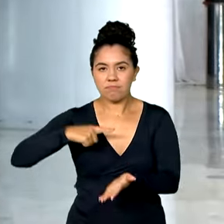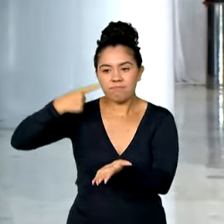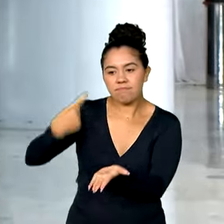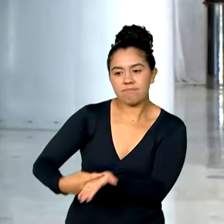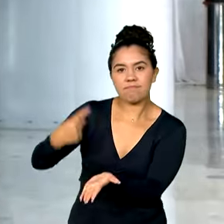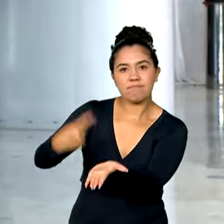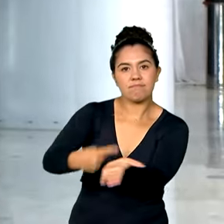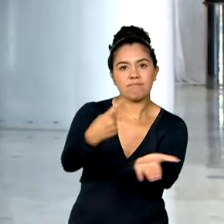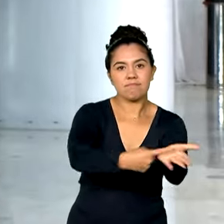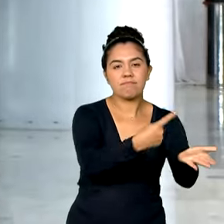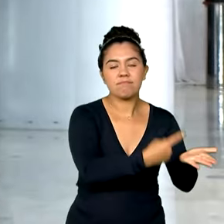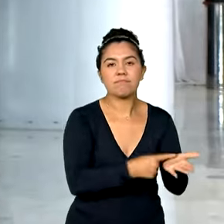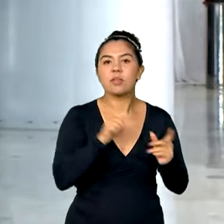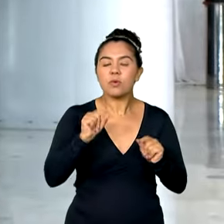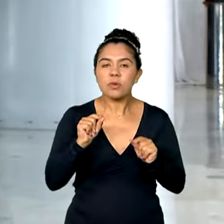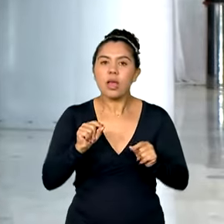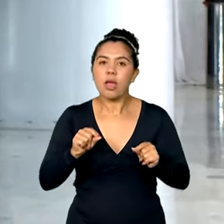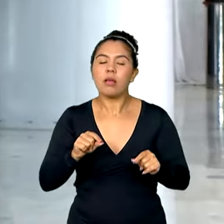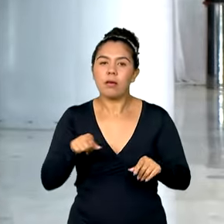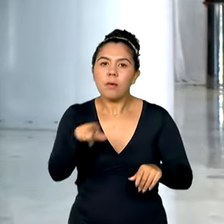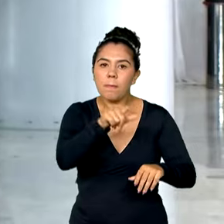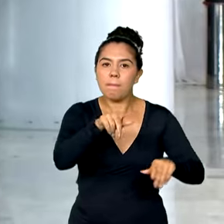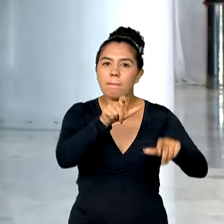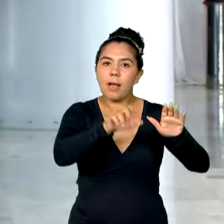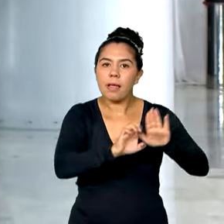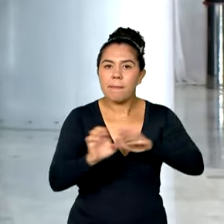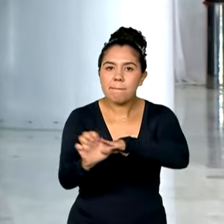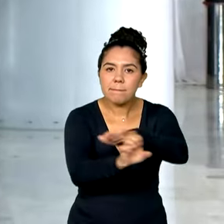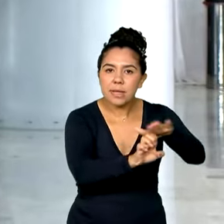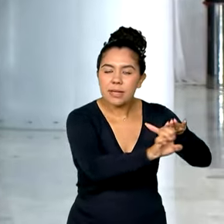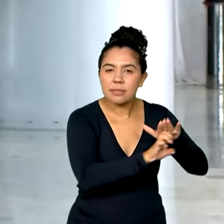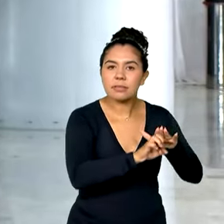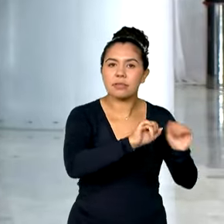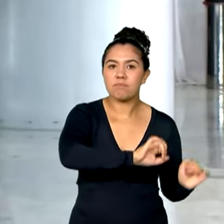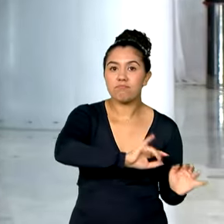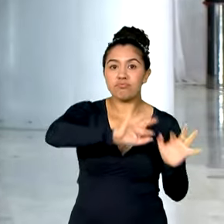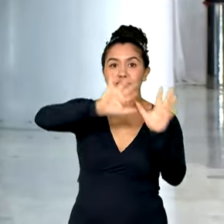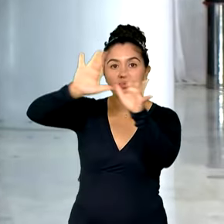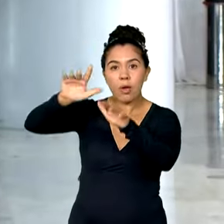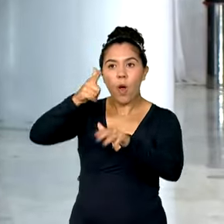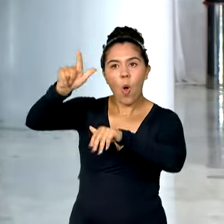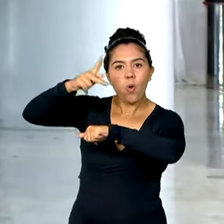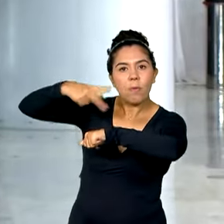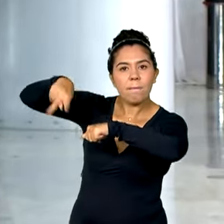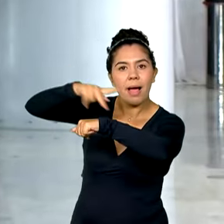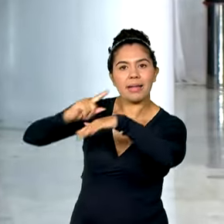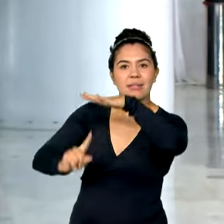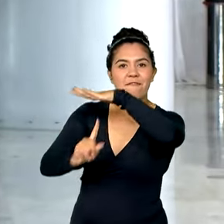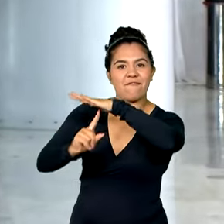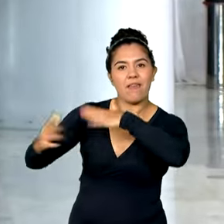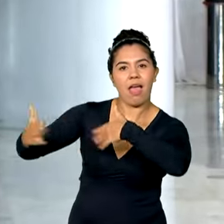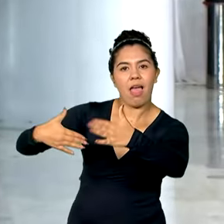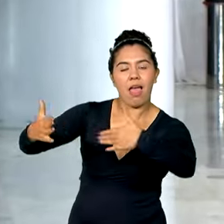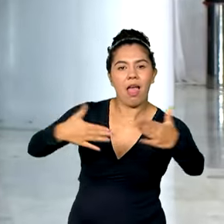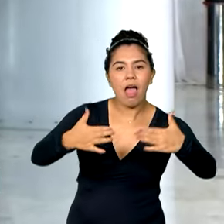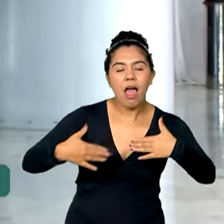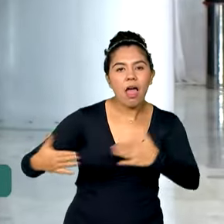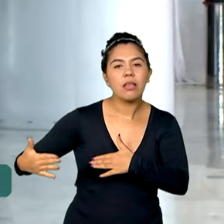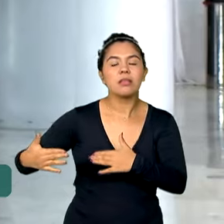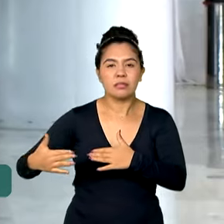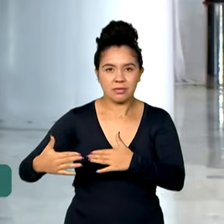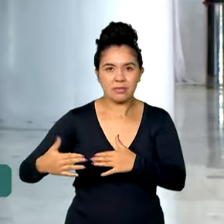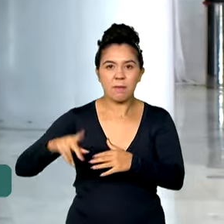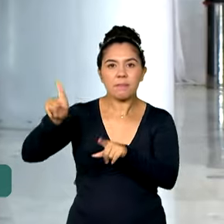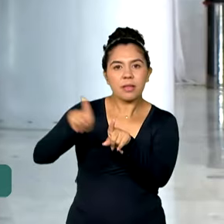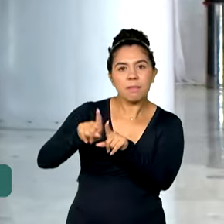brasileiros em feiras internacionais, rodadas de negócios com compradores de outros países, missões com importadores ao